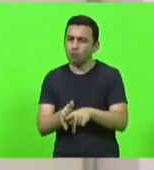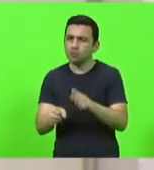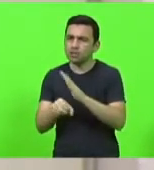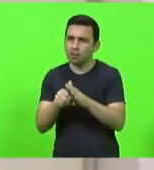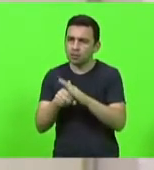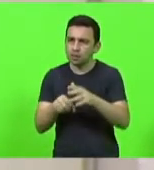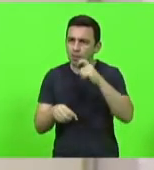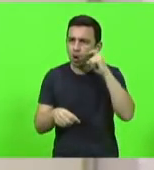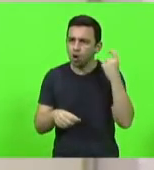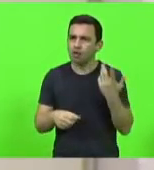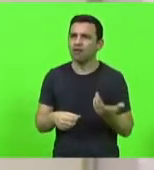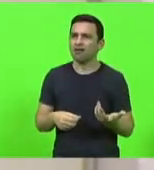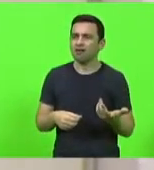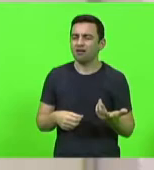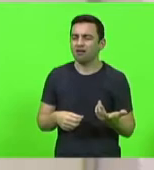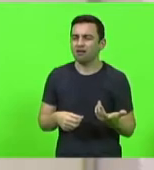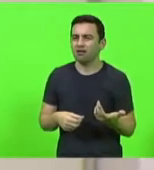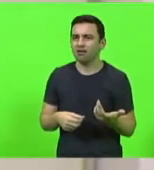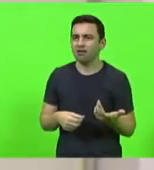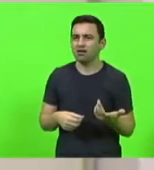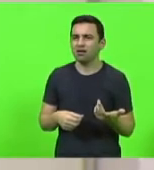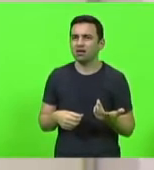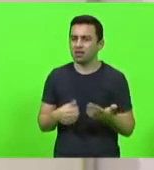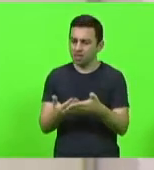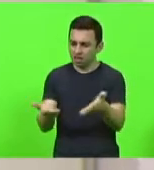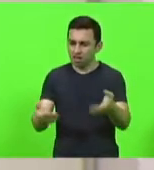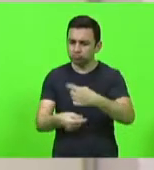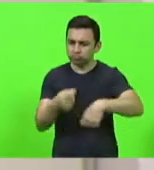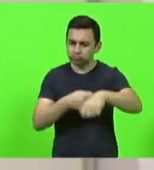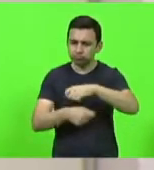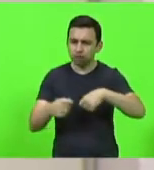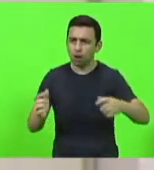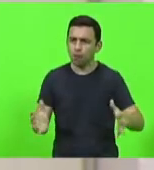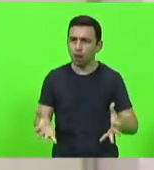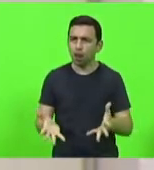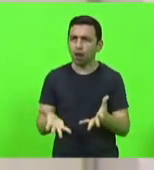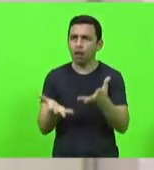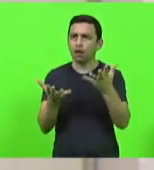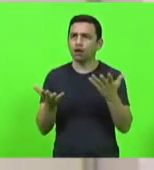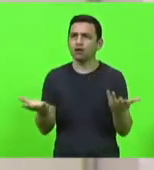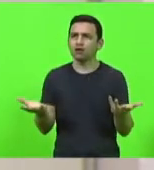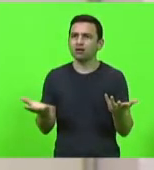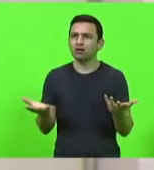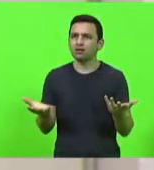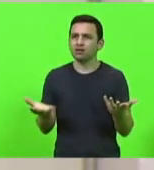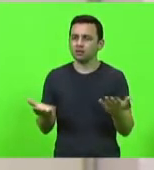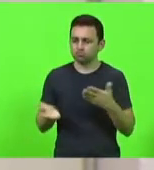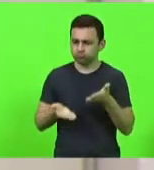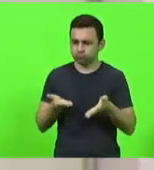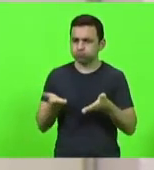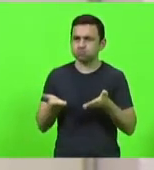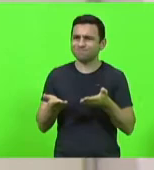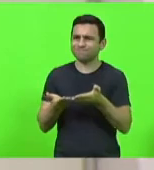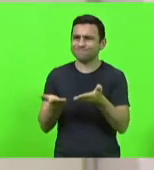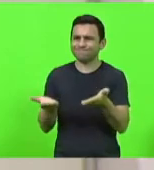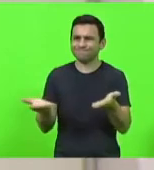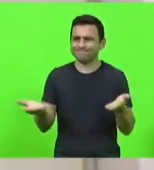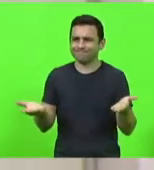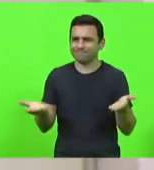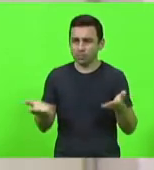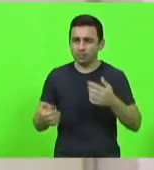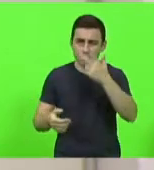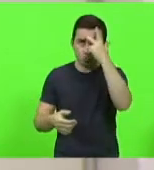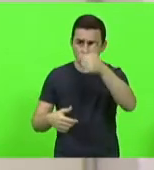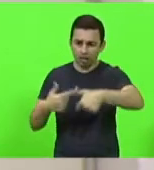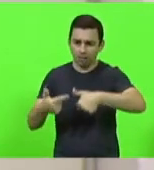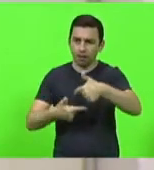plantadores de cebola, que movem a economia de Ituporanga, e tratando o agricultor, que é um trabalhador,